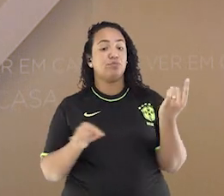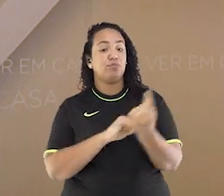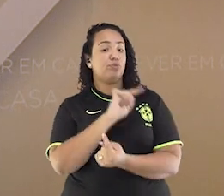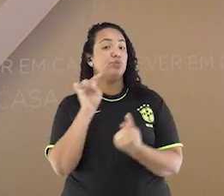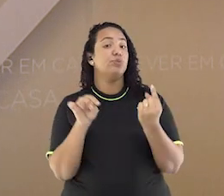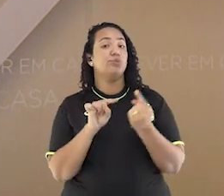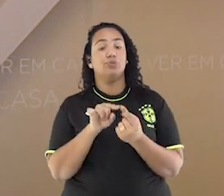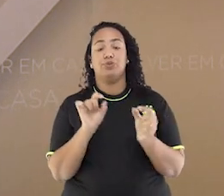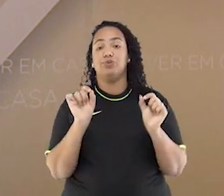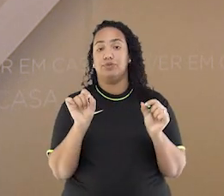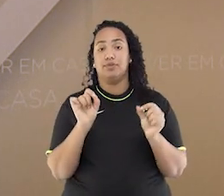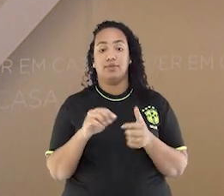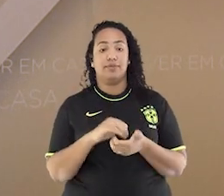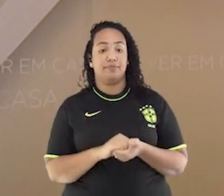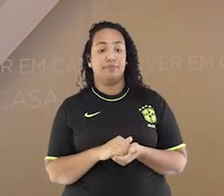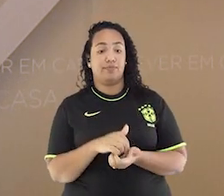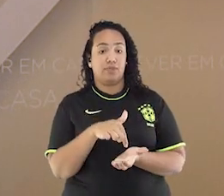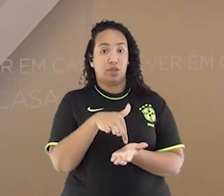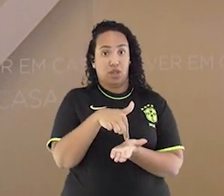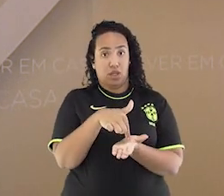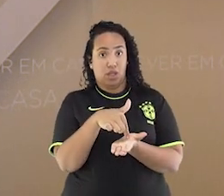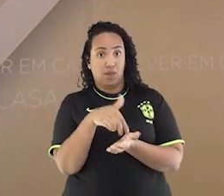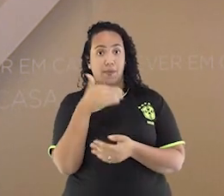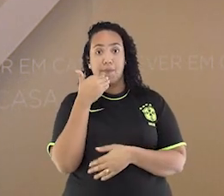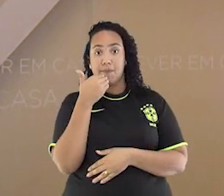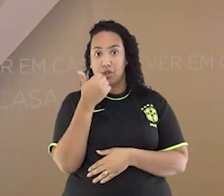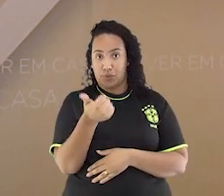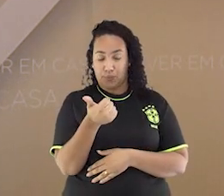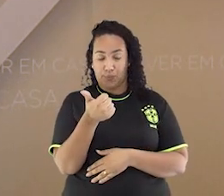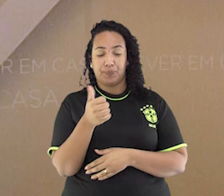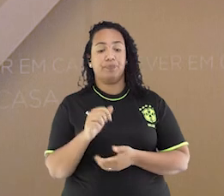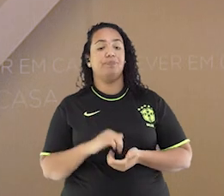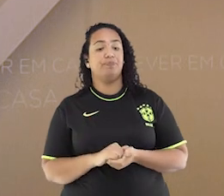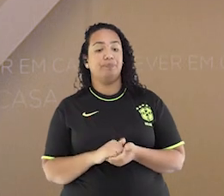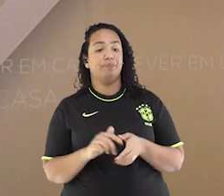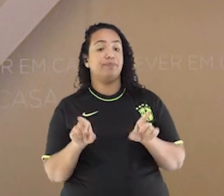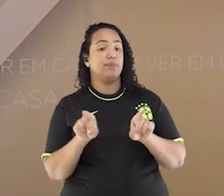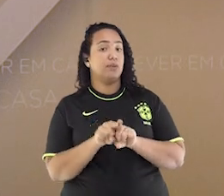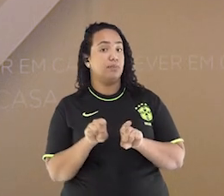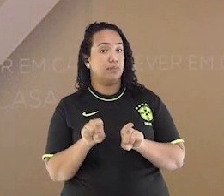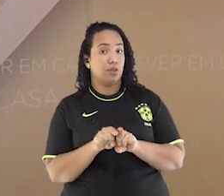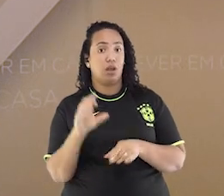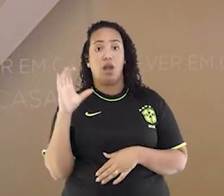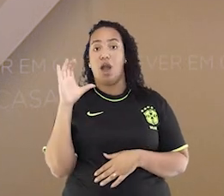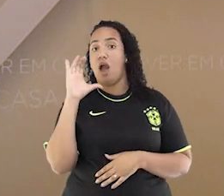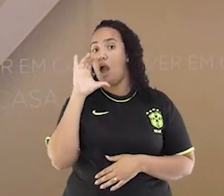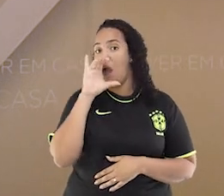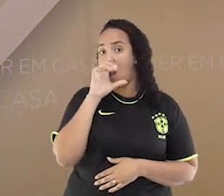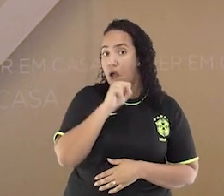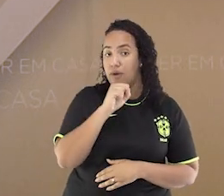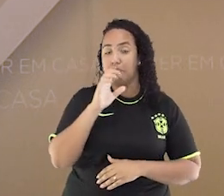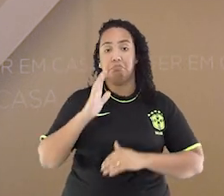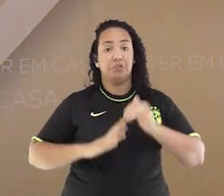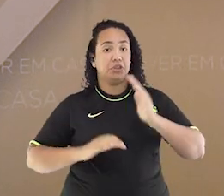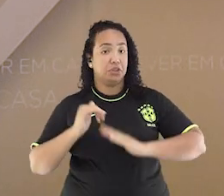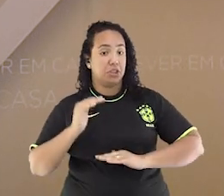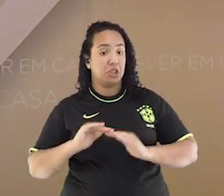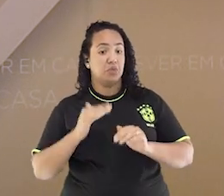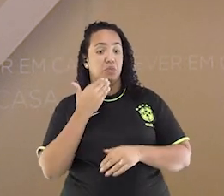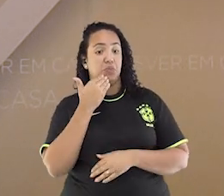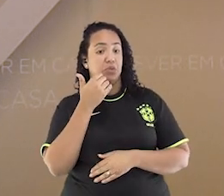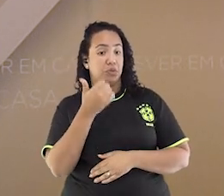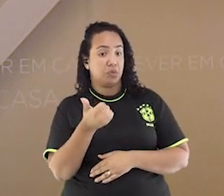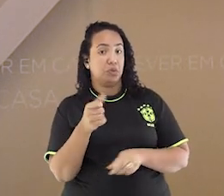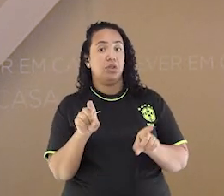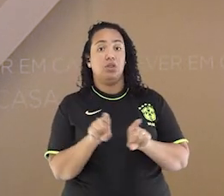é Melhorar o equilíbrio, melhorar a agilidade, a velocidade, a mobilidade, a